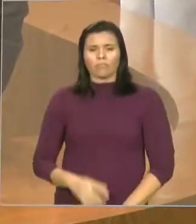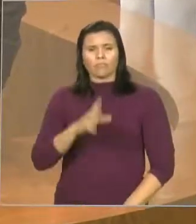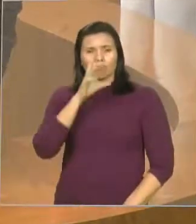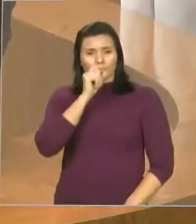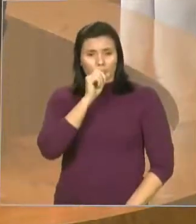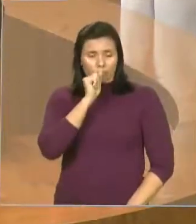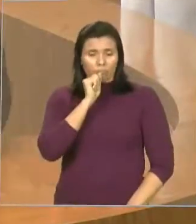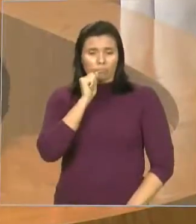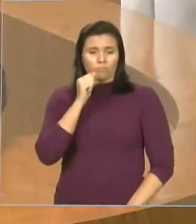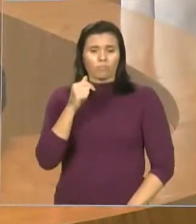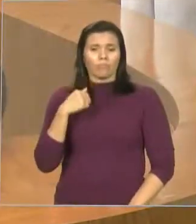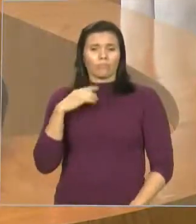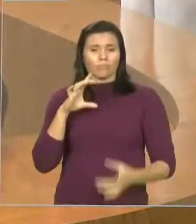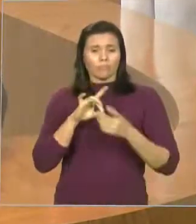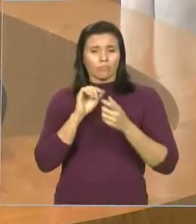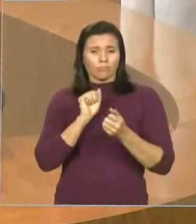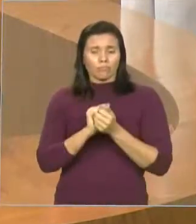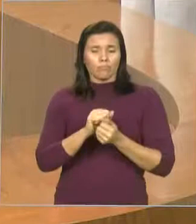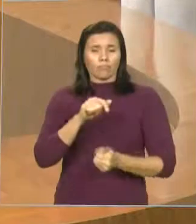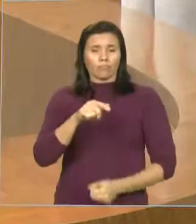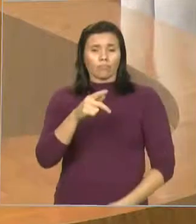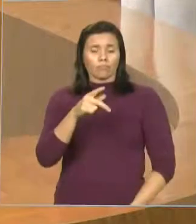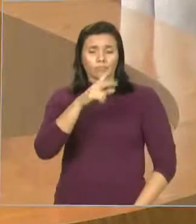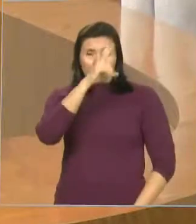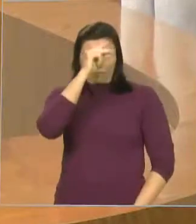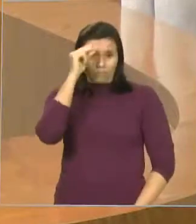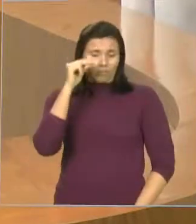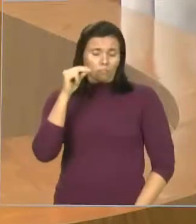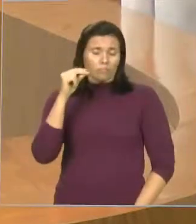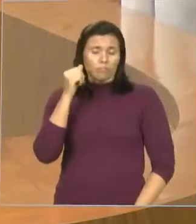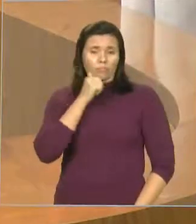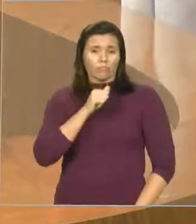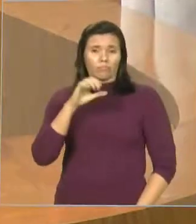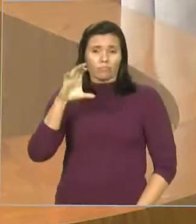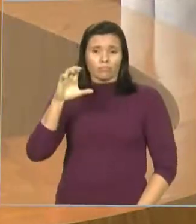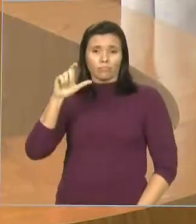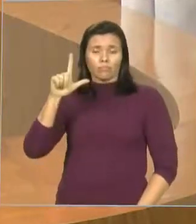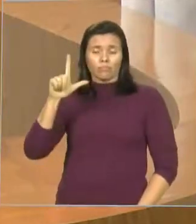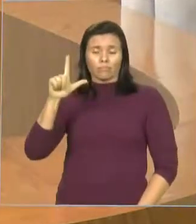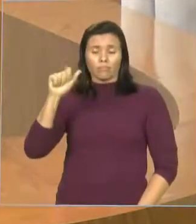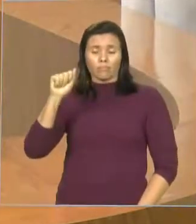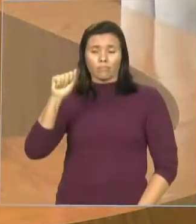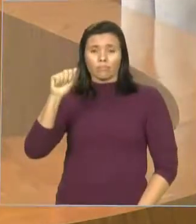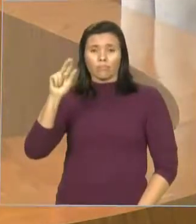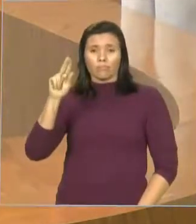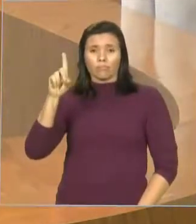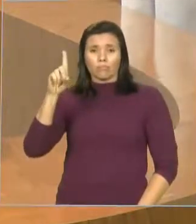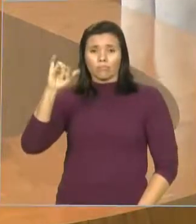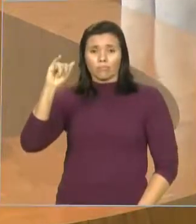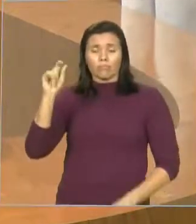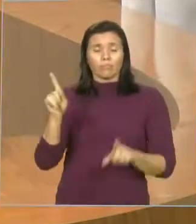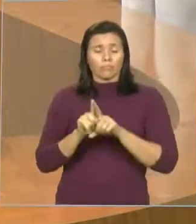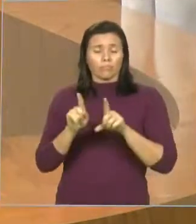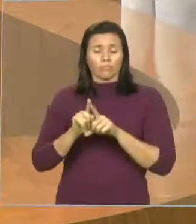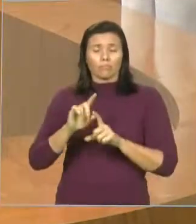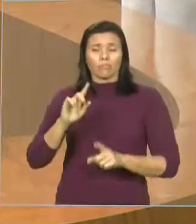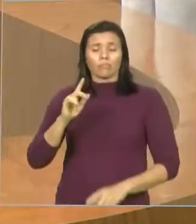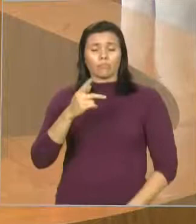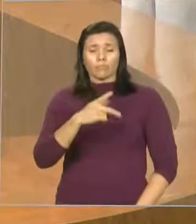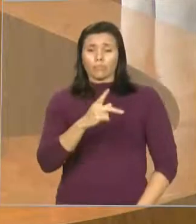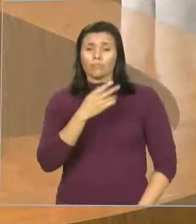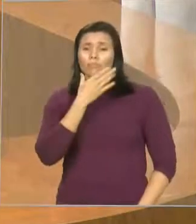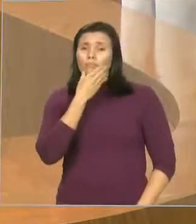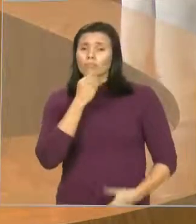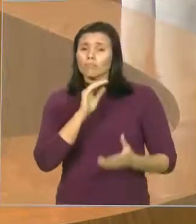prefeita Cláudia e seu esposo, doutor Henrique, e tivemos a oportunidade